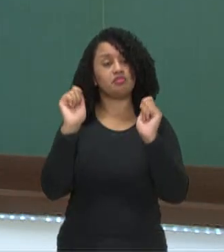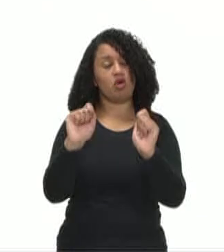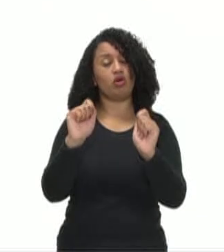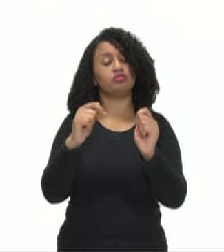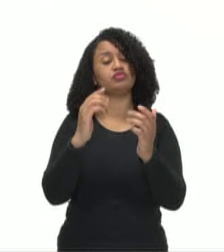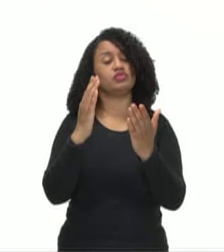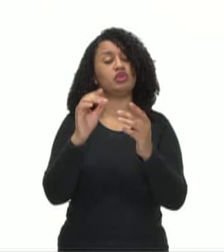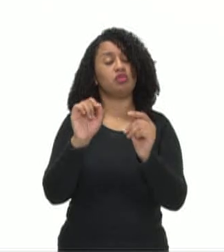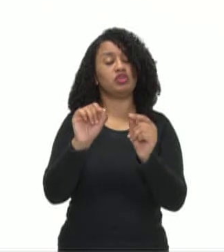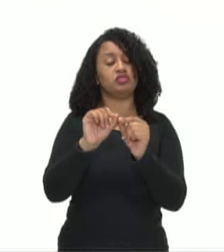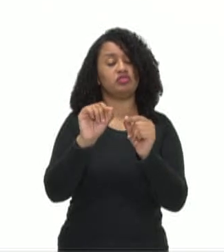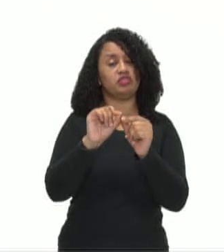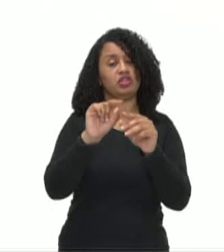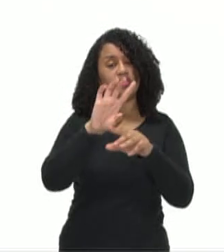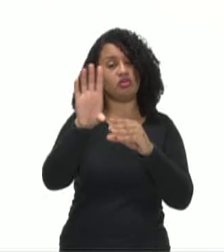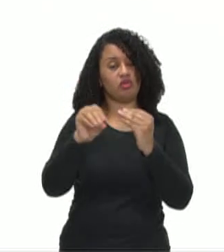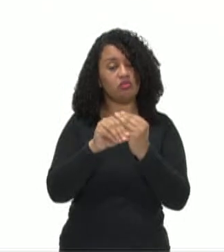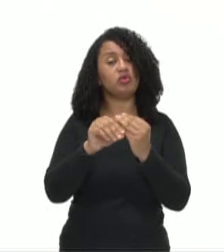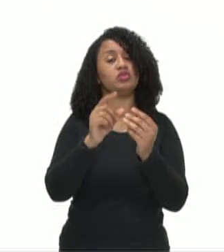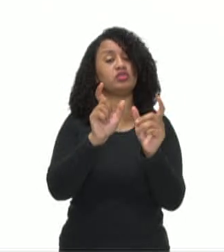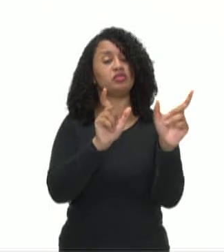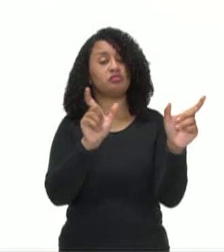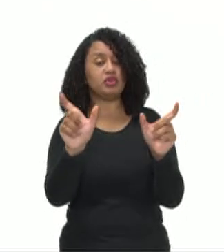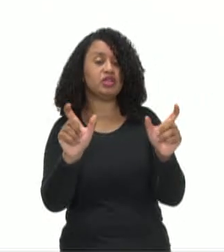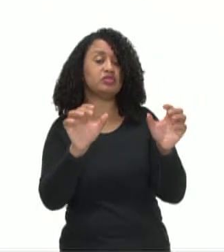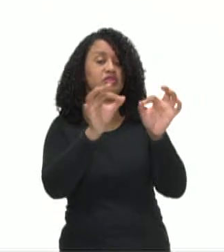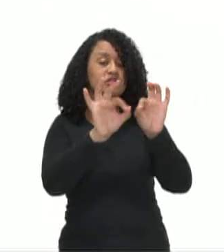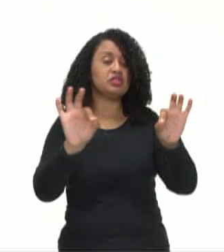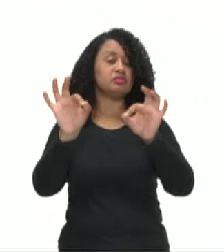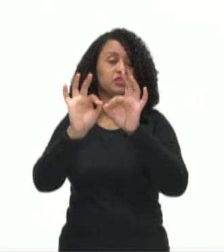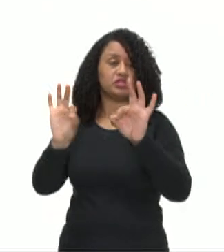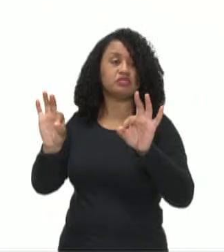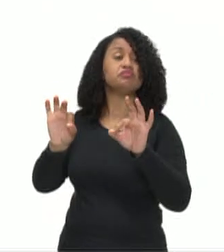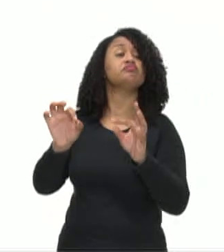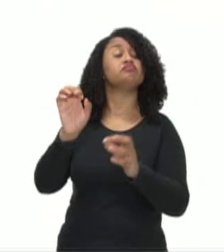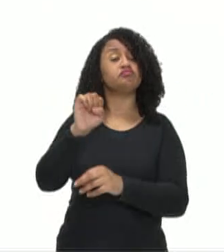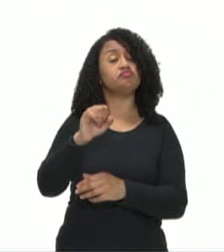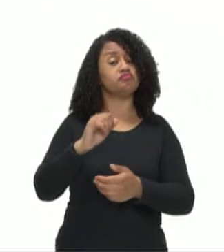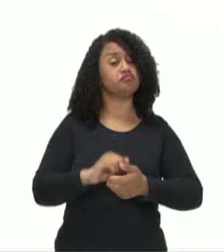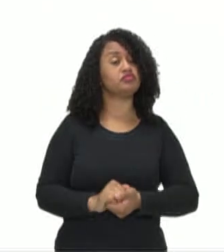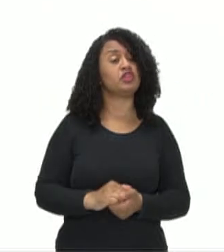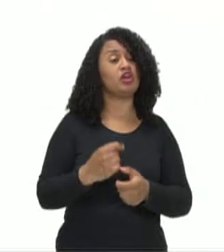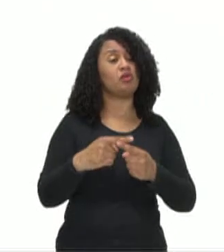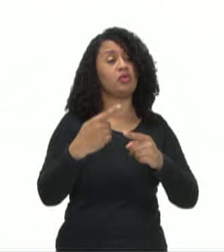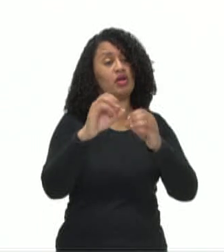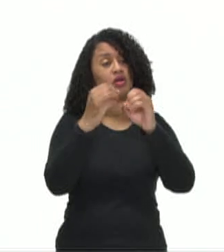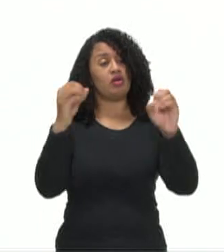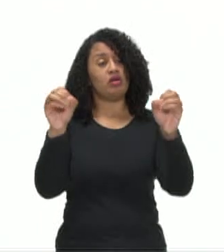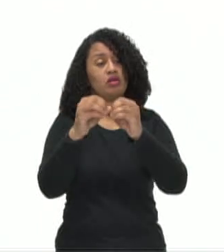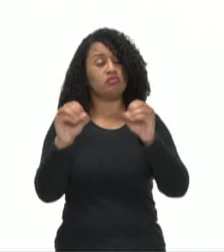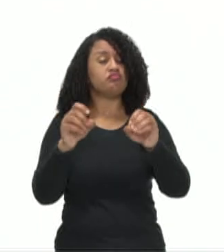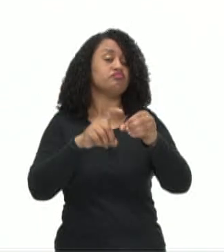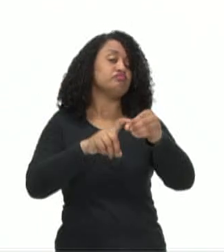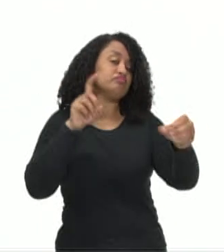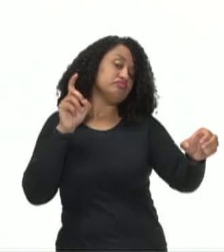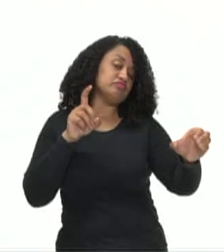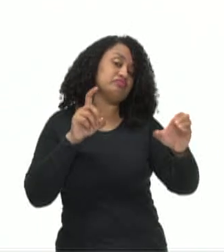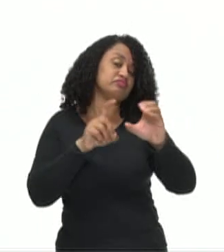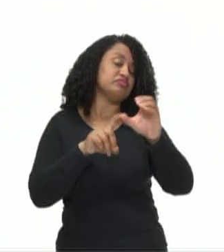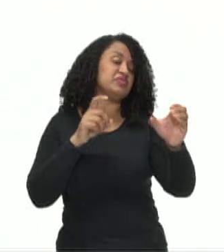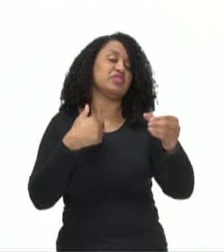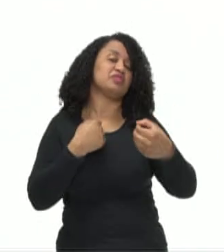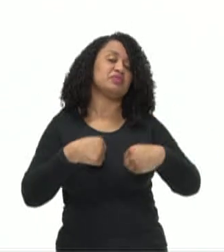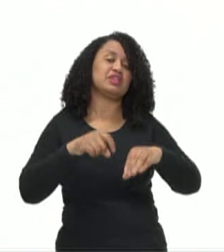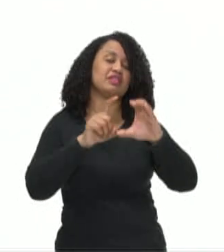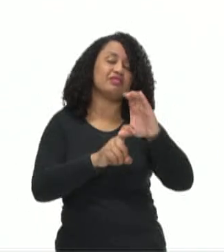possível transformar o período composto em dois períodos simples. Sim, pois as orações são independentes, ou seja,